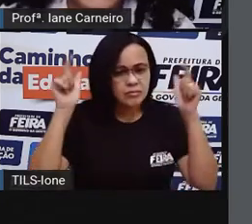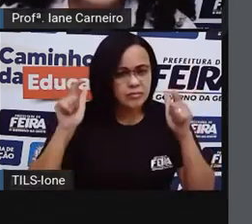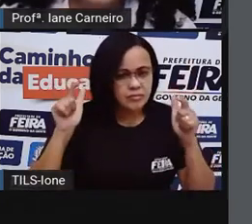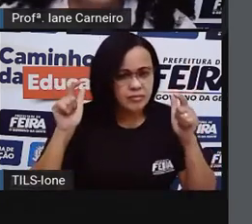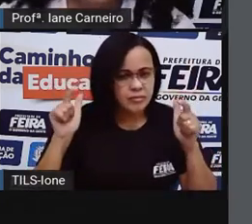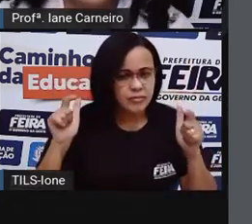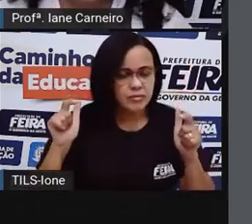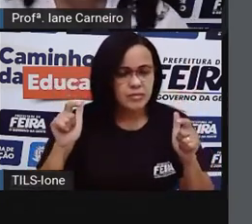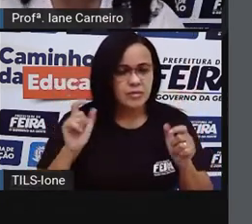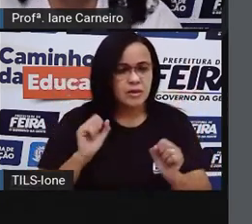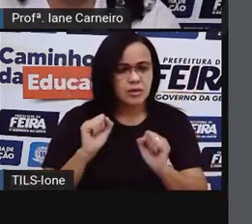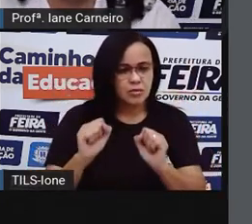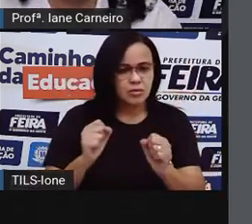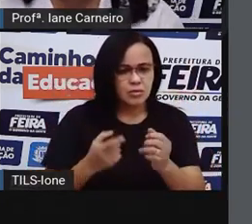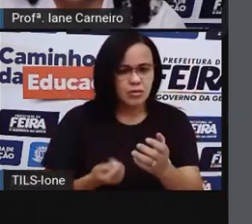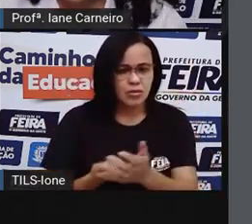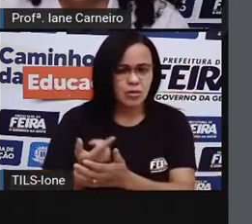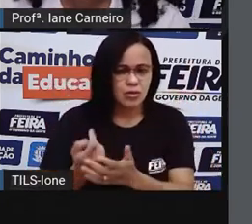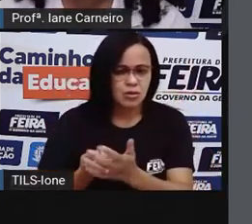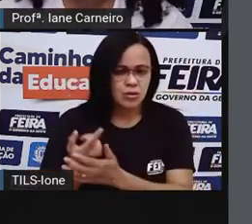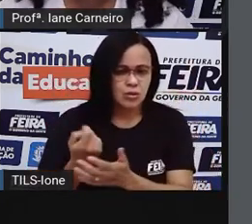telhado de marfim?